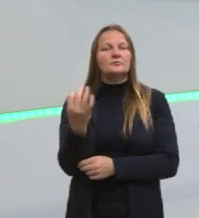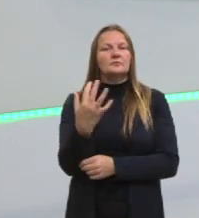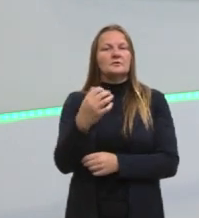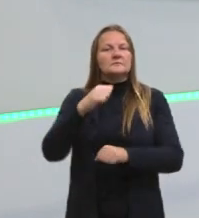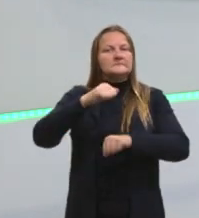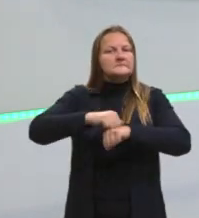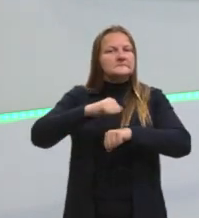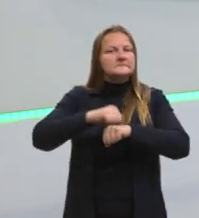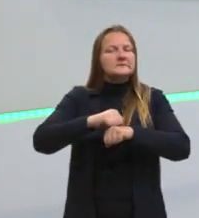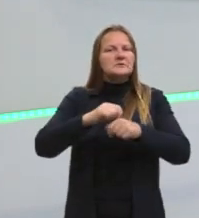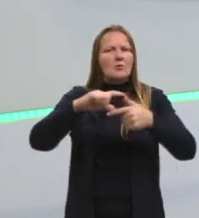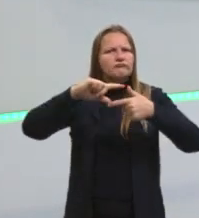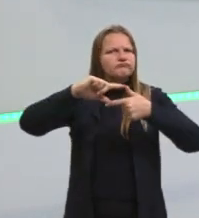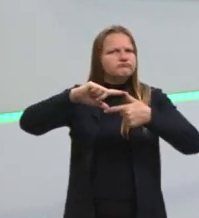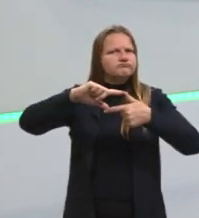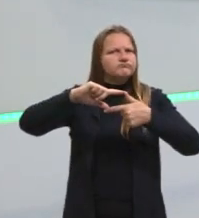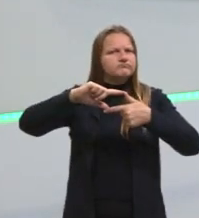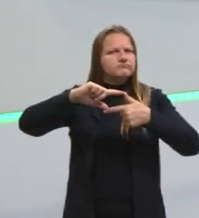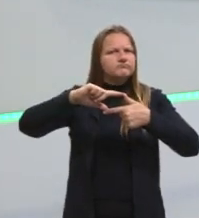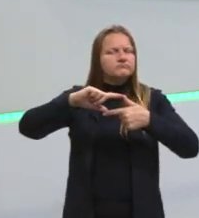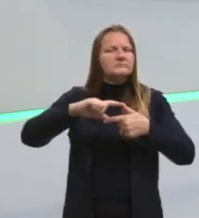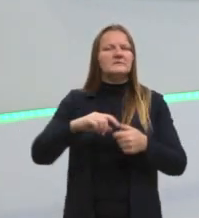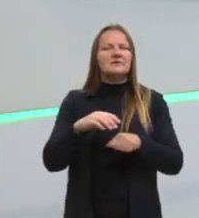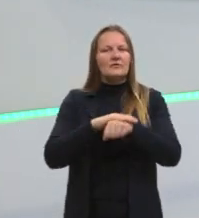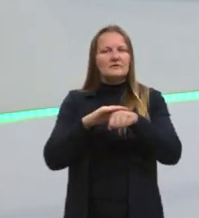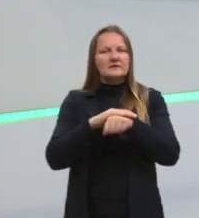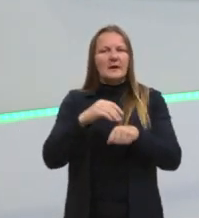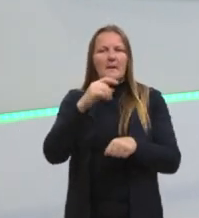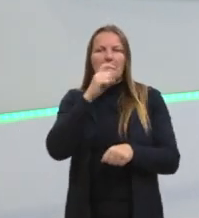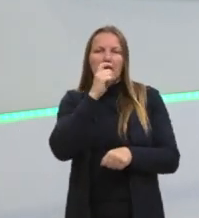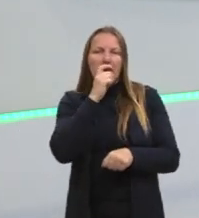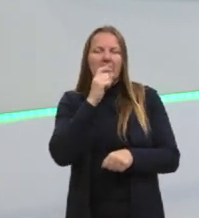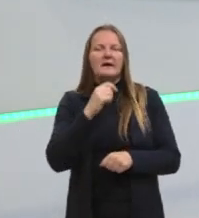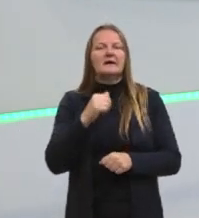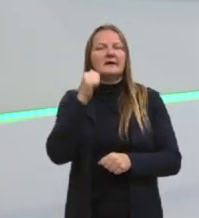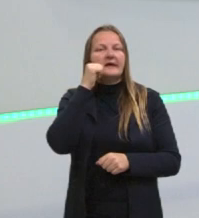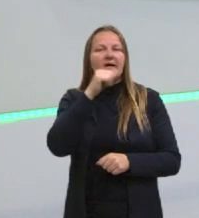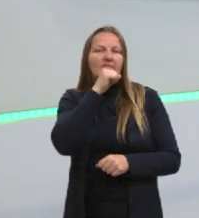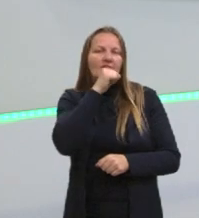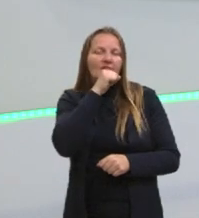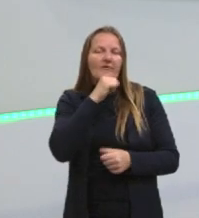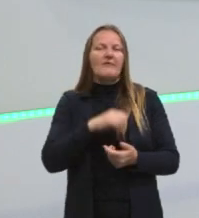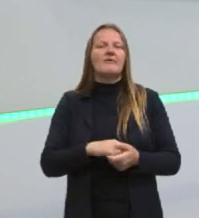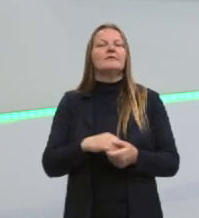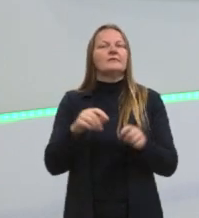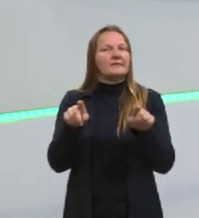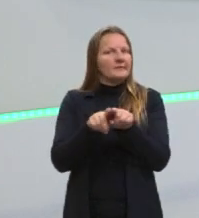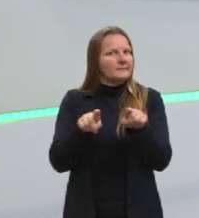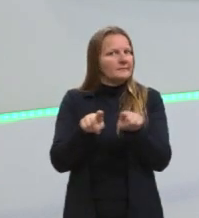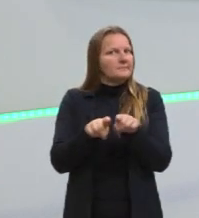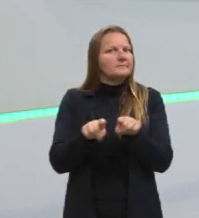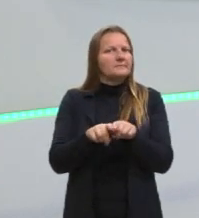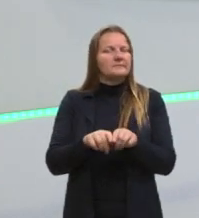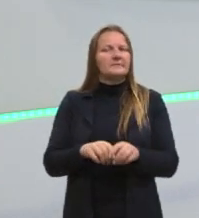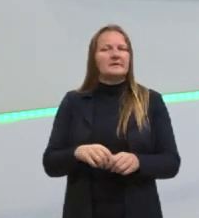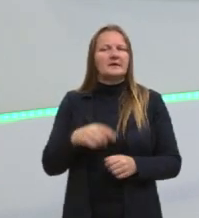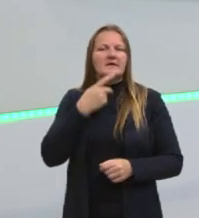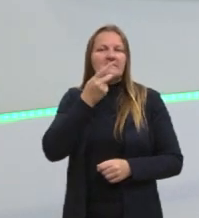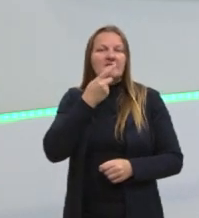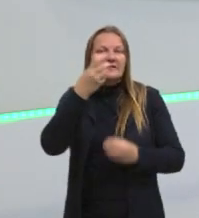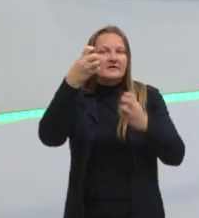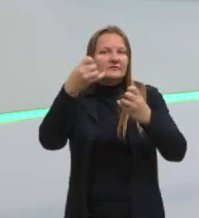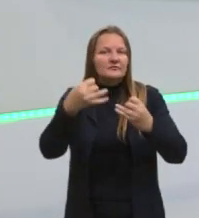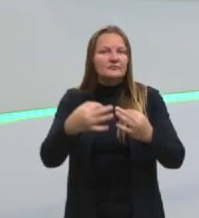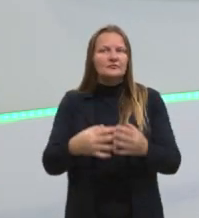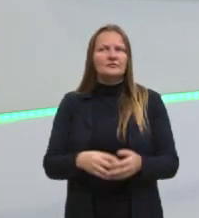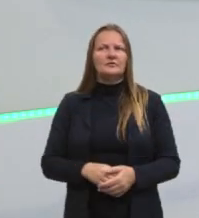solidez. Se vocês conversarem com os pais, com os avós de vocês, pode ver que no linguajar deles vão dizer